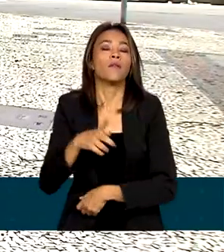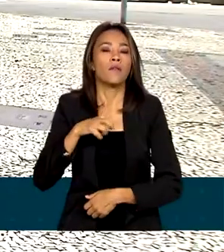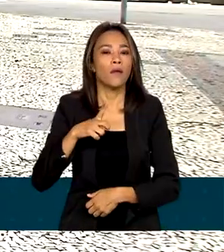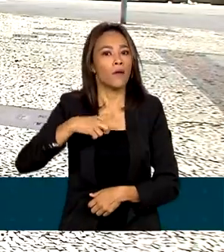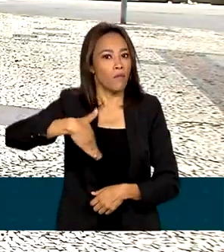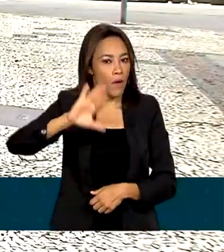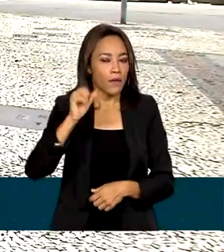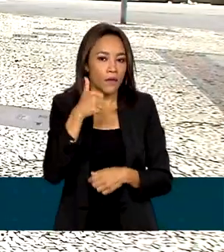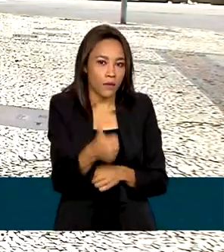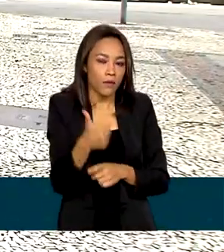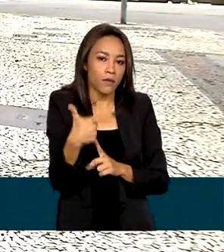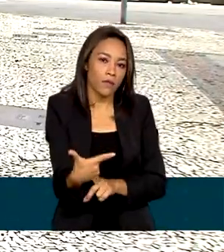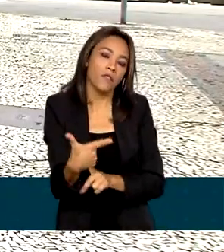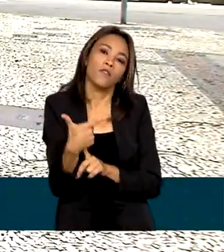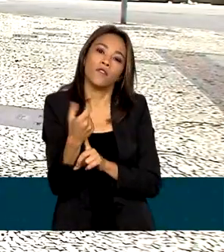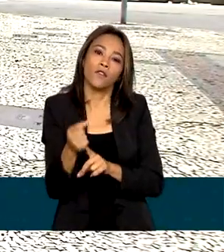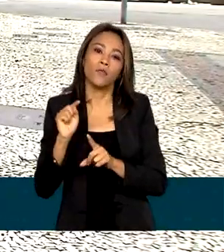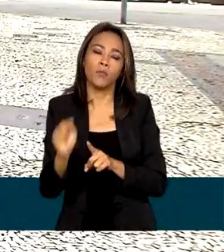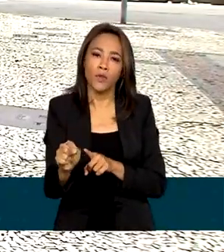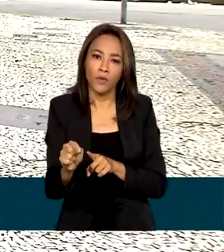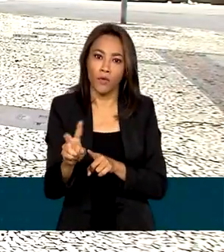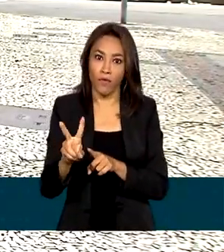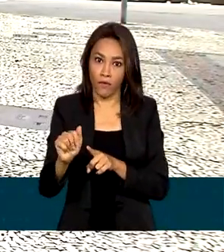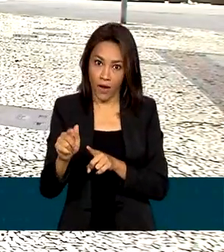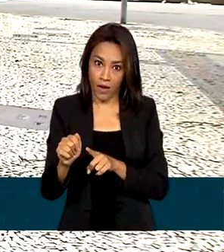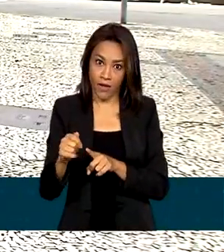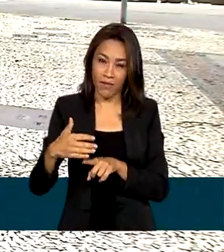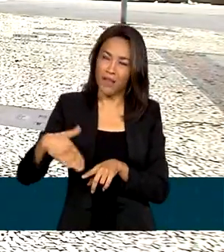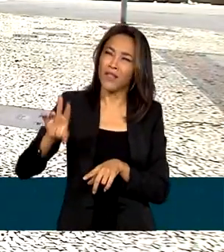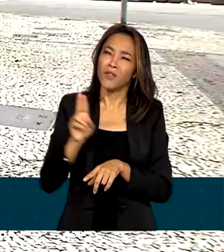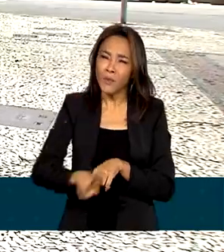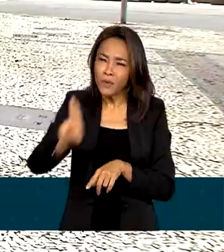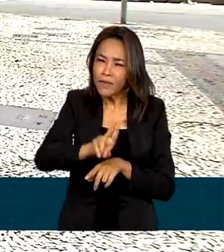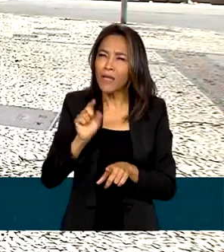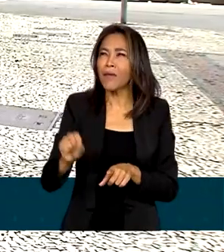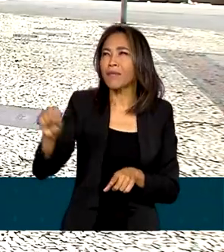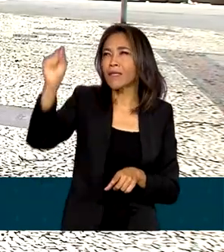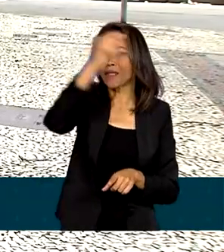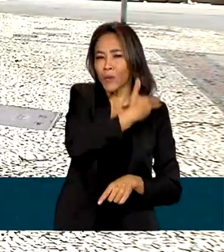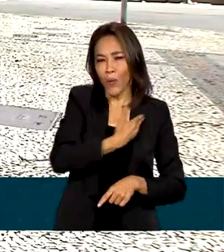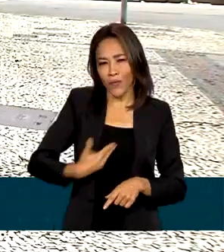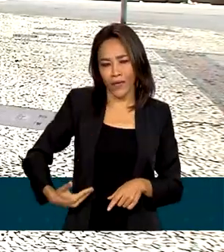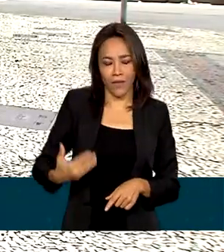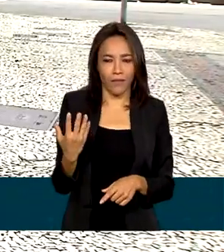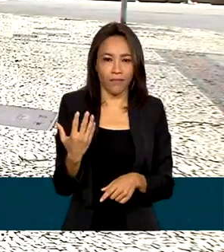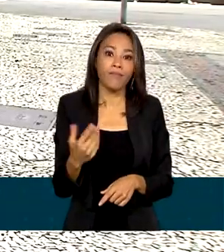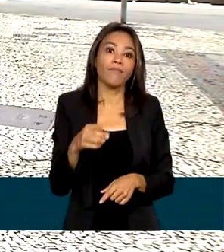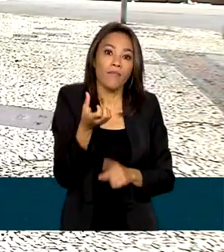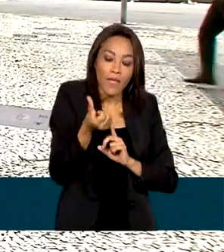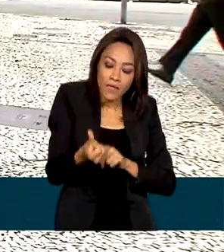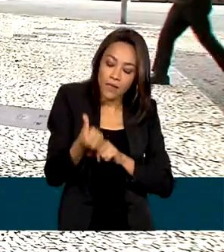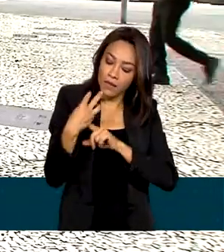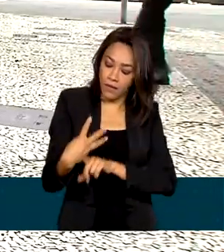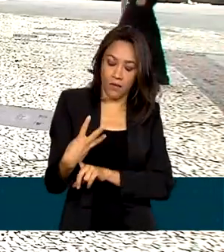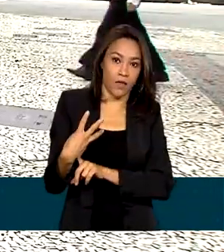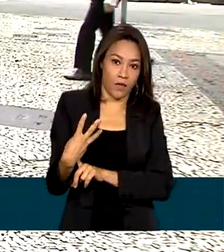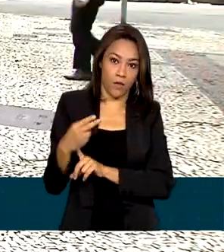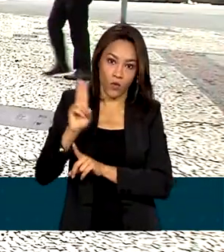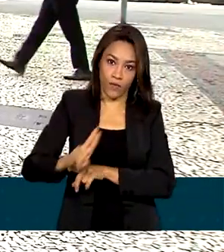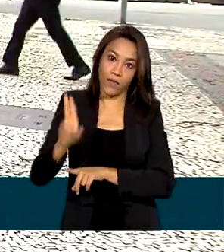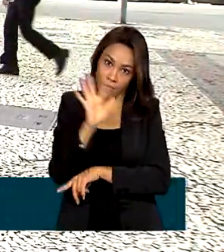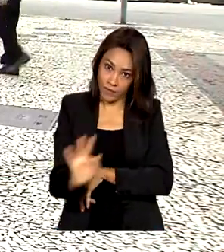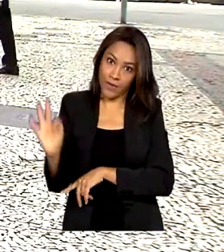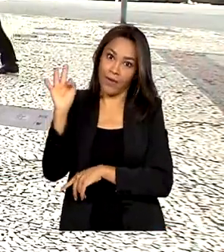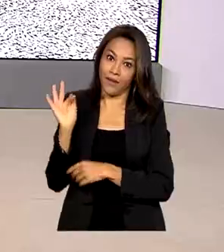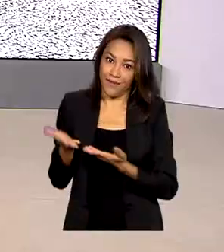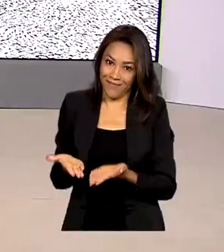vagas em 128 instituições de ensino superior públicas, entre elas, 63 universidades federais.